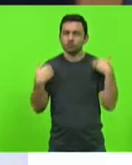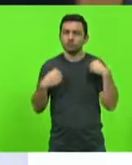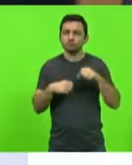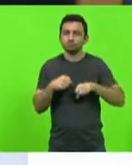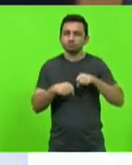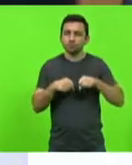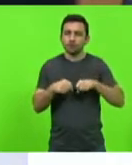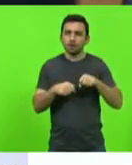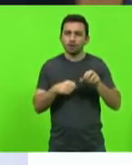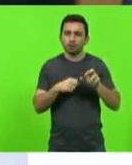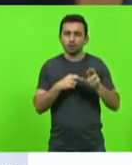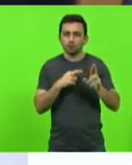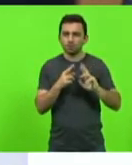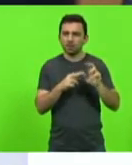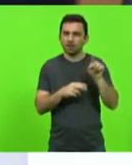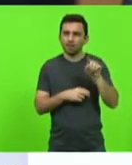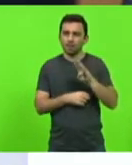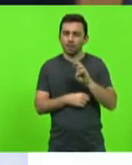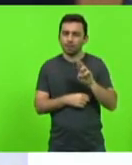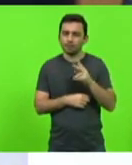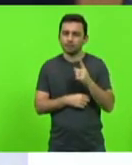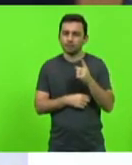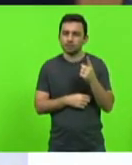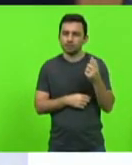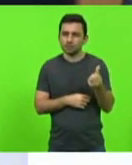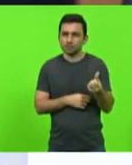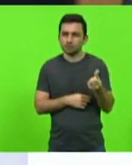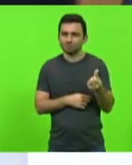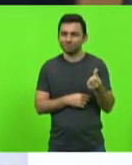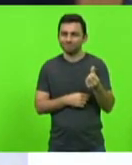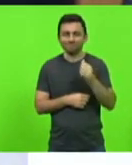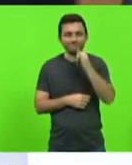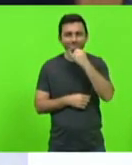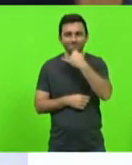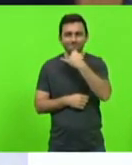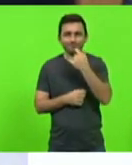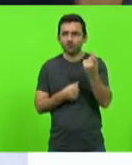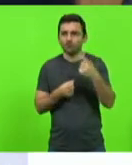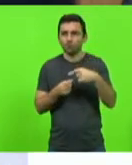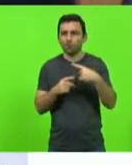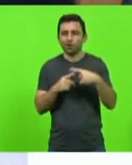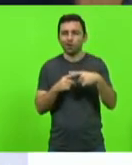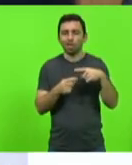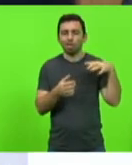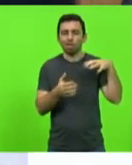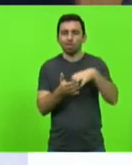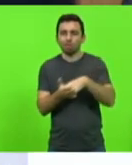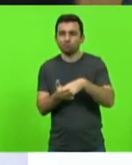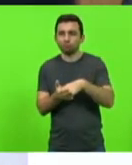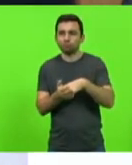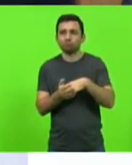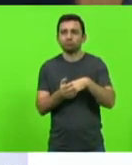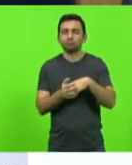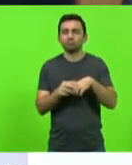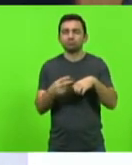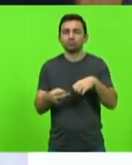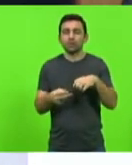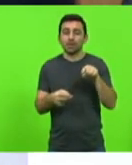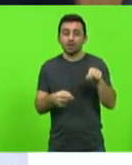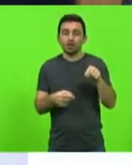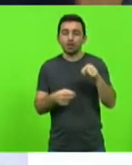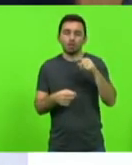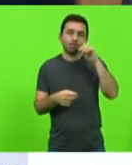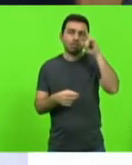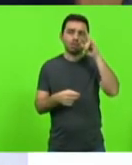BR-116, e, infelizmente, não voltou, porque foi atropelado pelo motorista bêbado